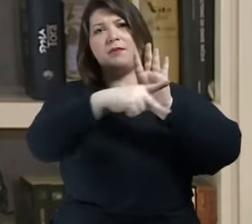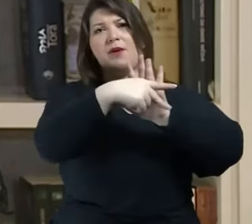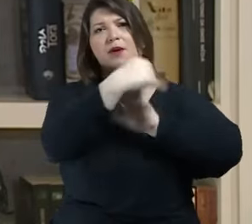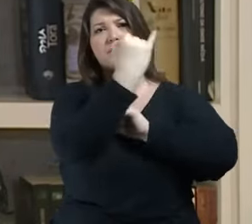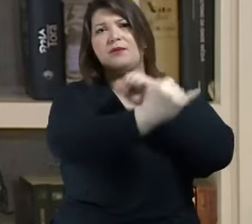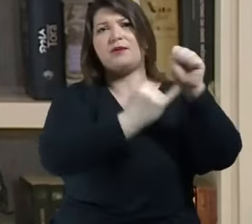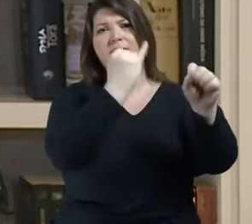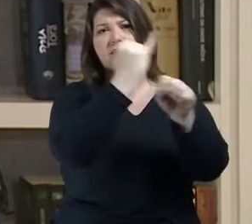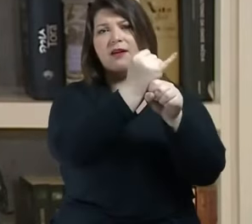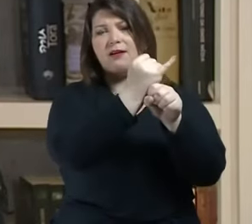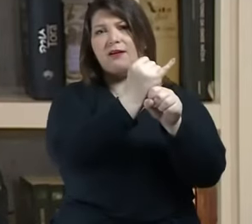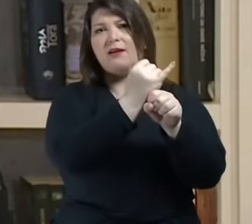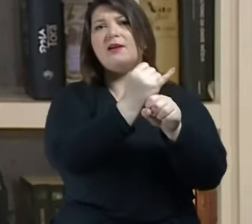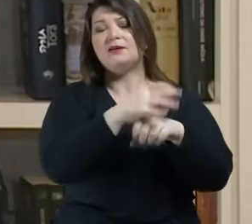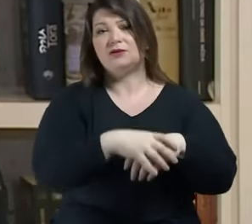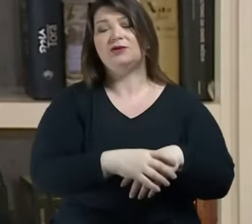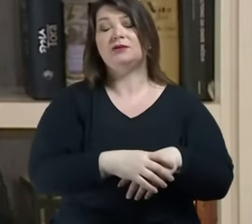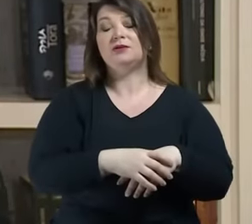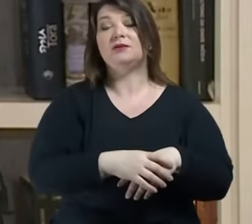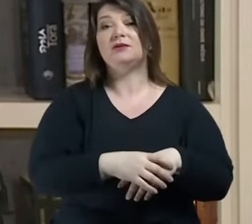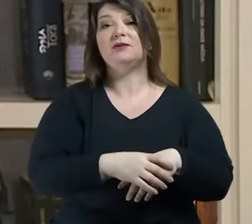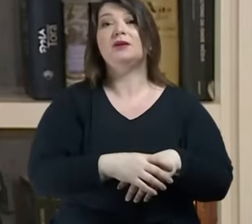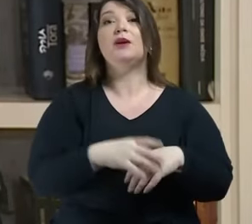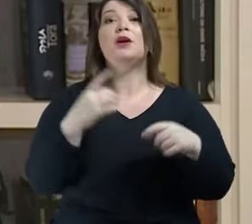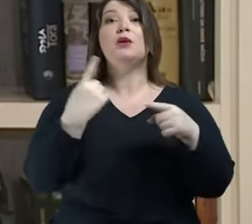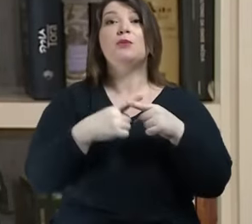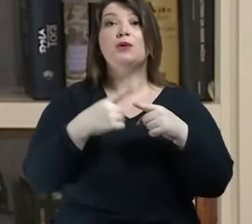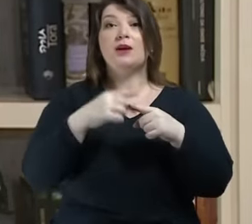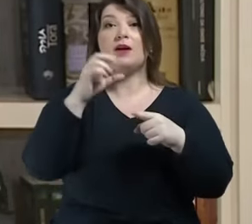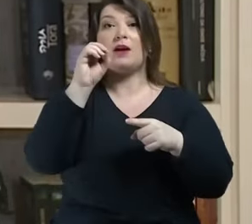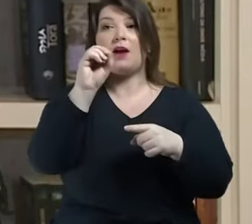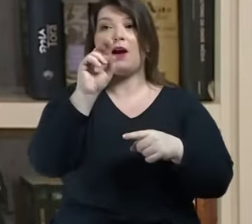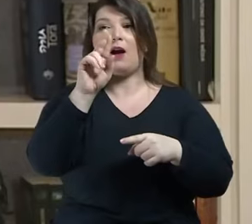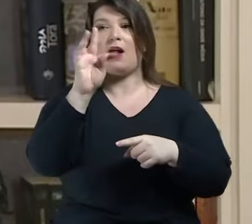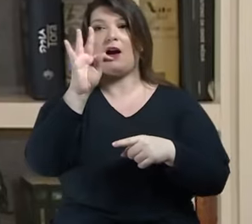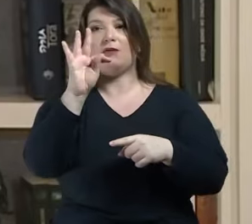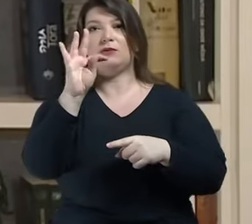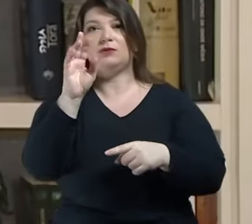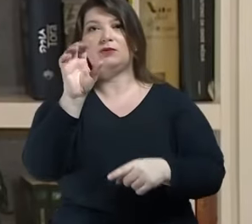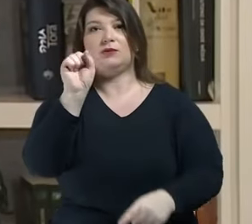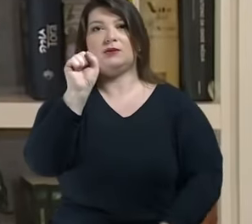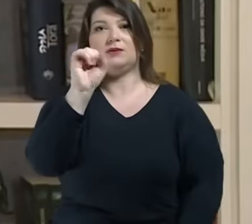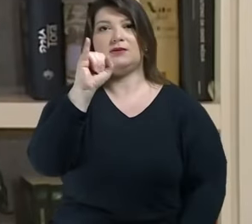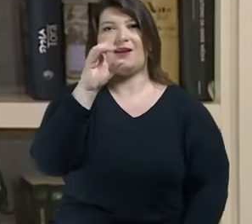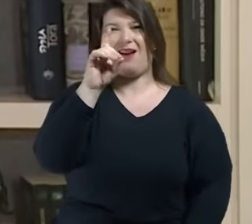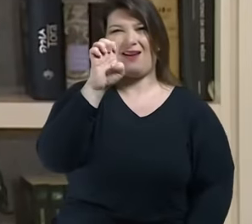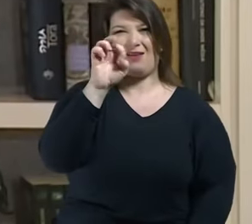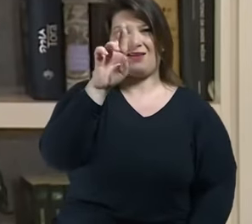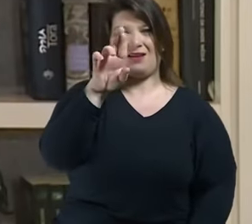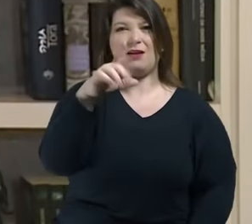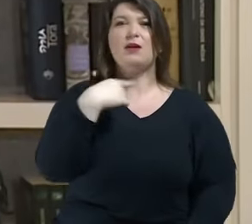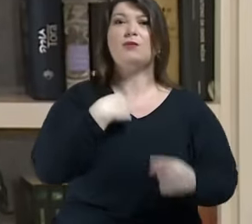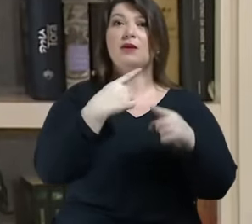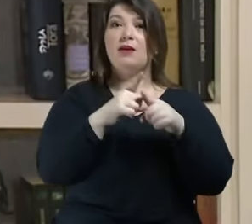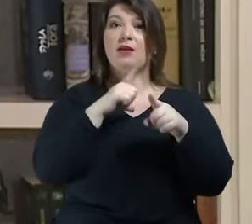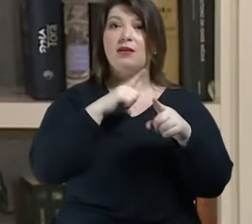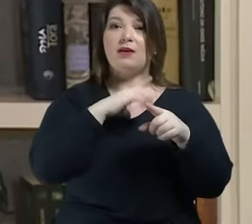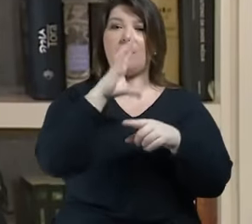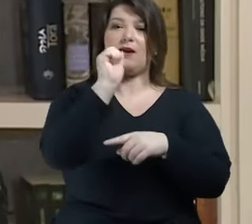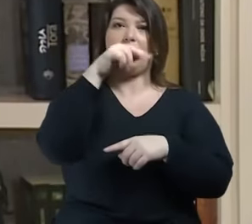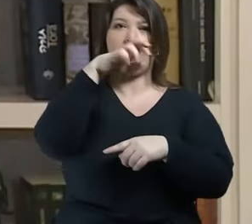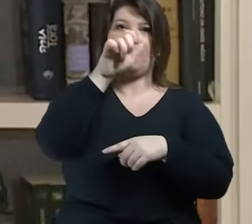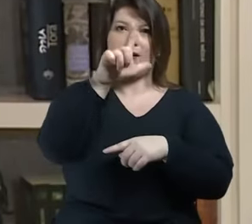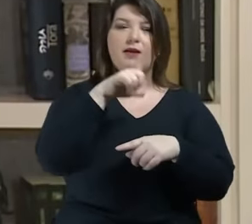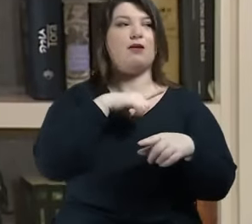mercadoria por quê? porque o outsider através do seu canal também pode monetizar seus vídeos o outsider